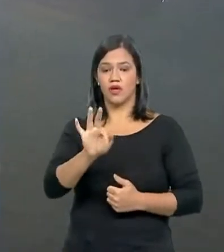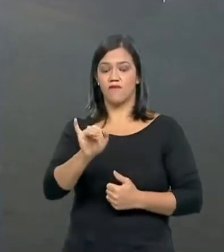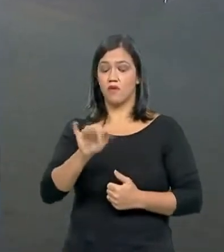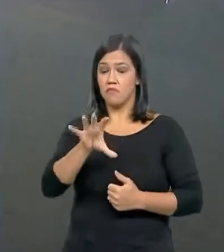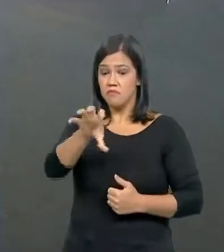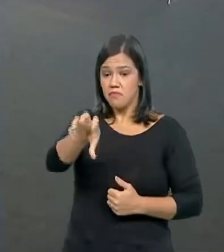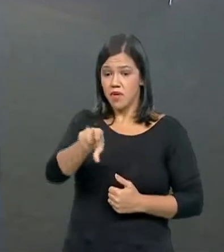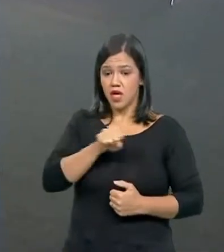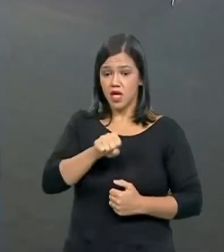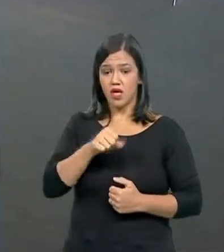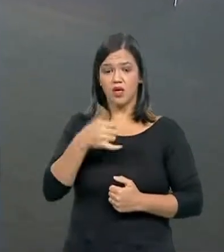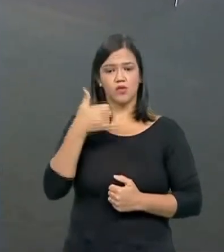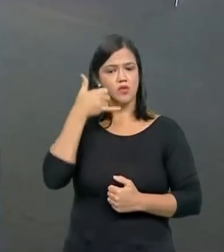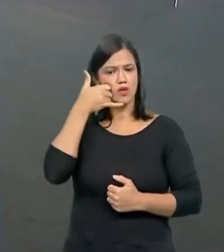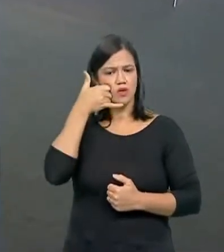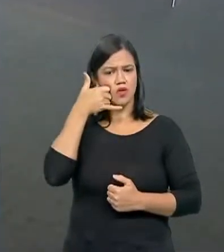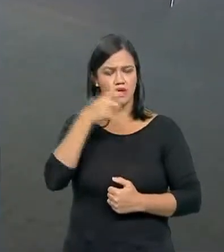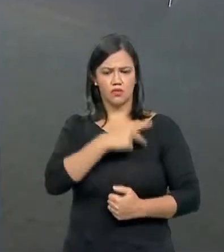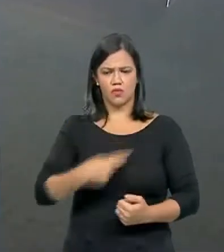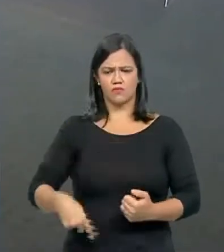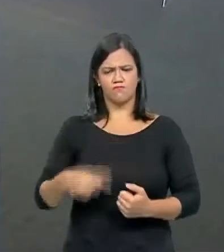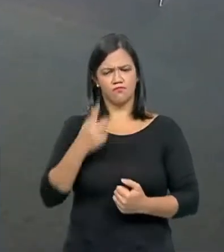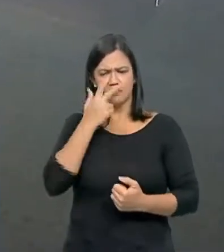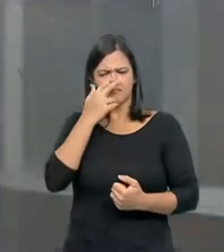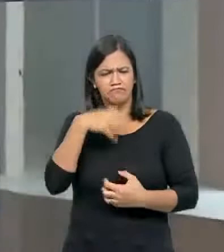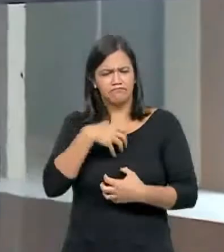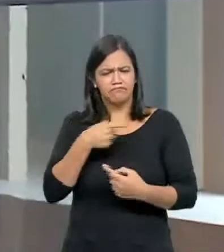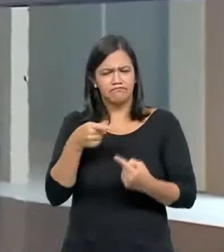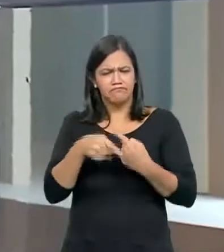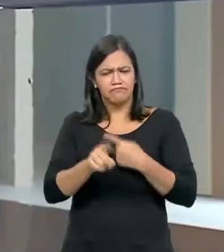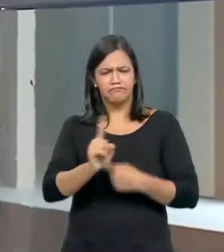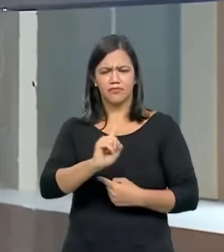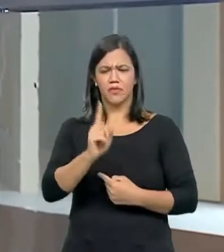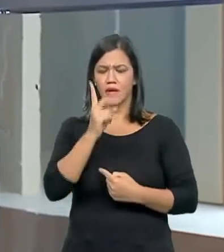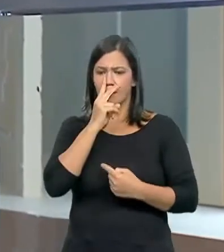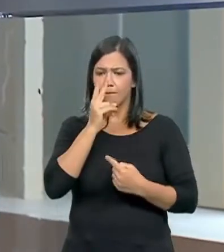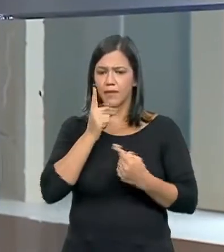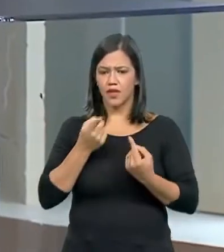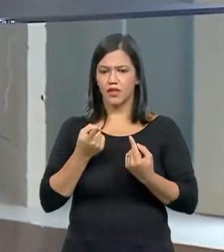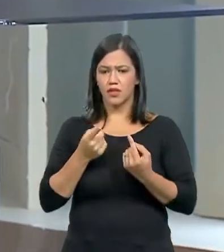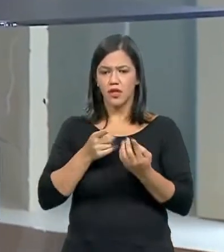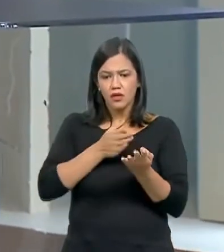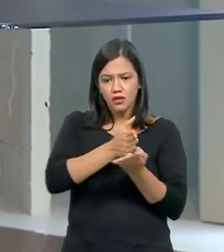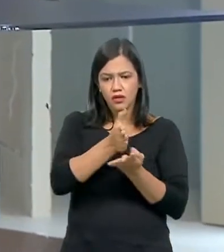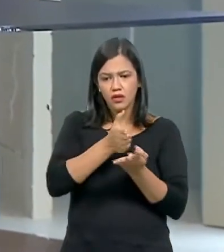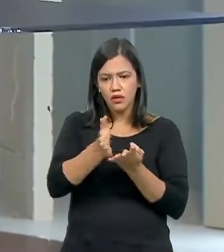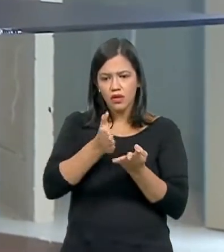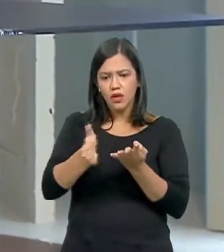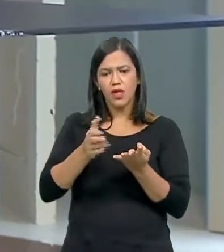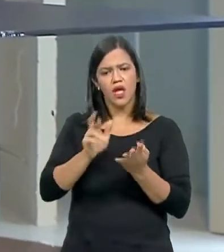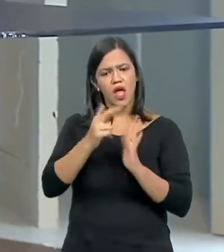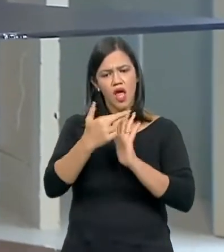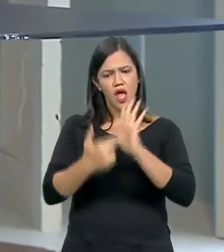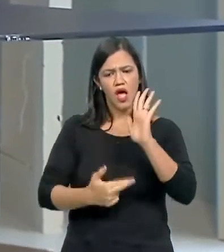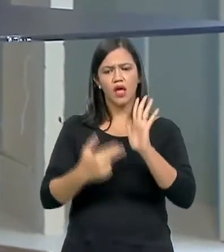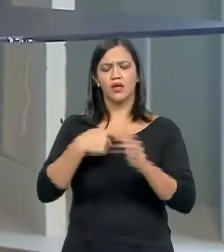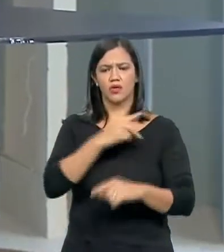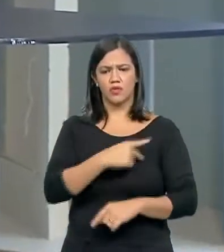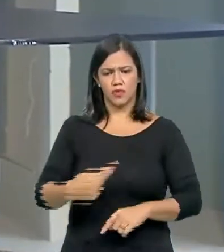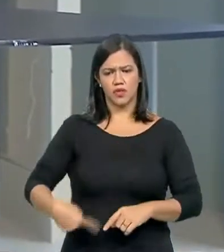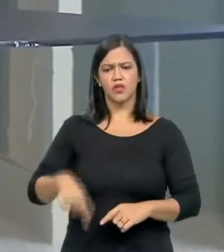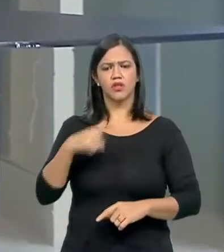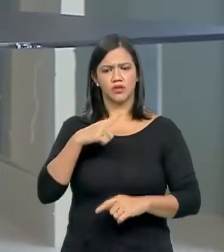do presidente da República. Isso não faz nenhum sentido. Isso aí é sair daquelas quatro linhas que o presidente tem colocado com muita